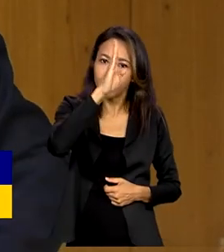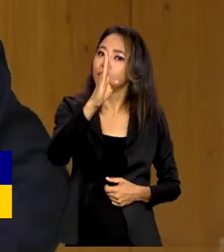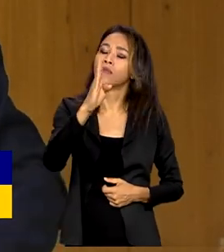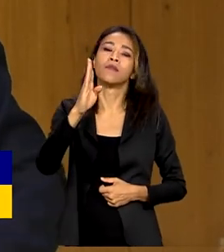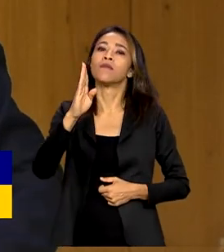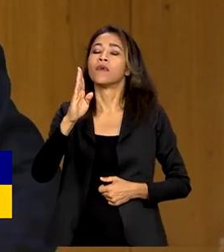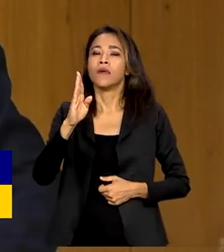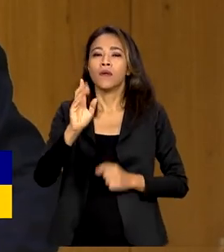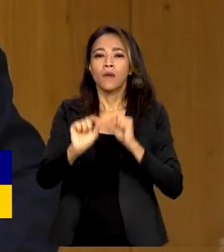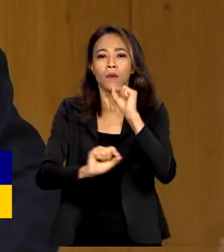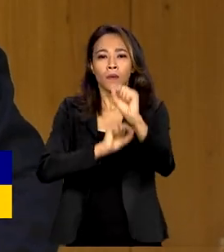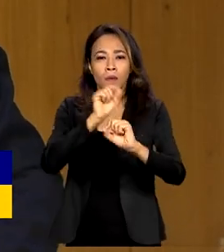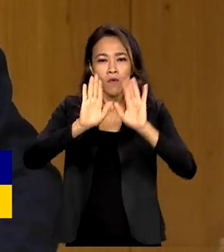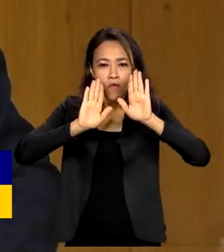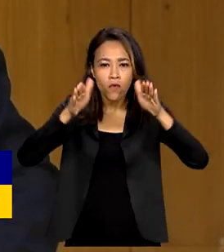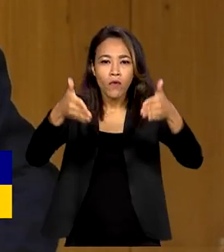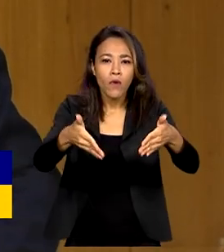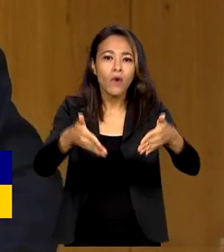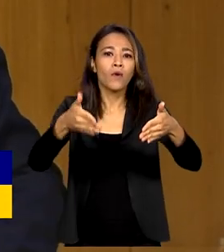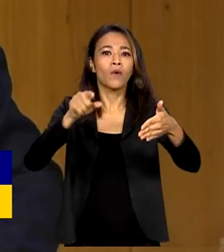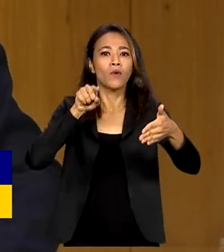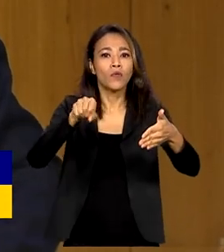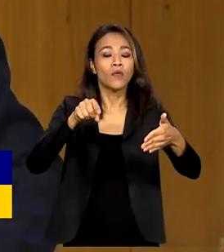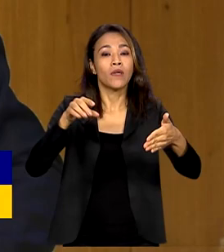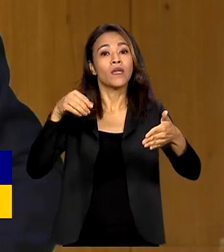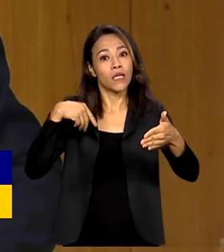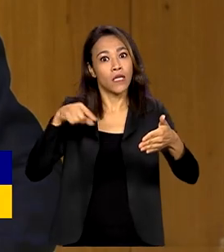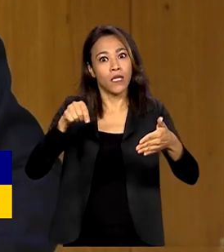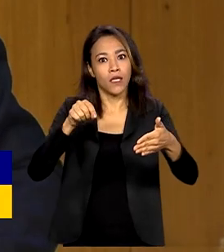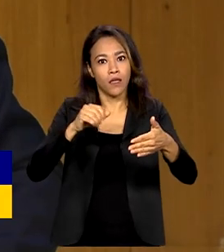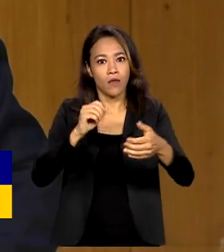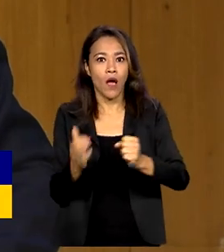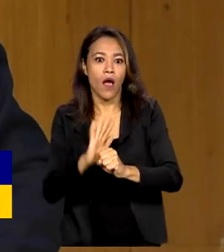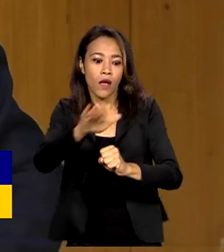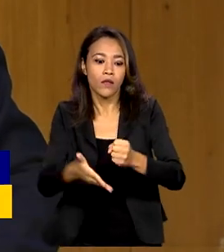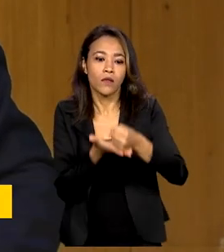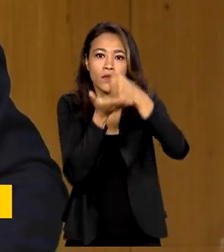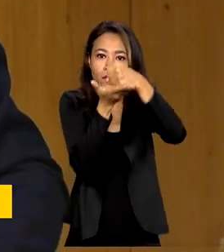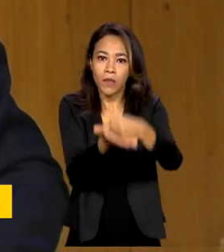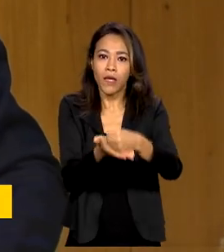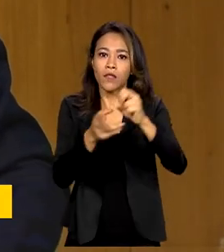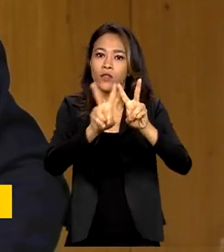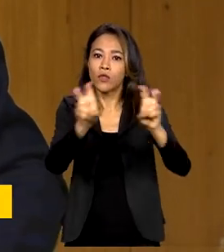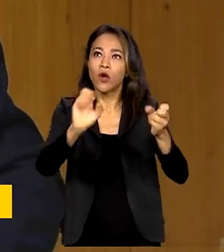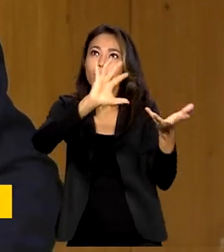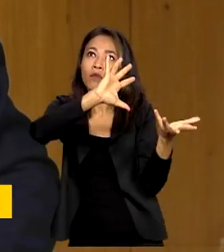momento de combate às mudanças climáticas e de avanço das energias renováveis.